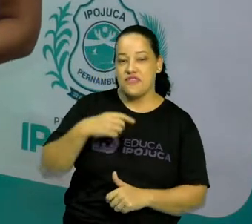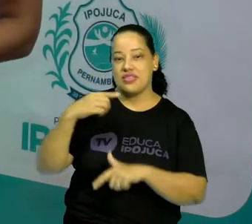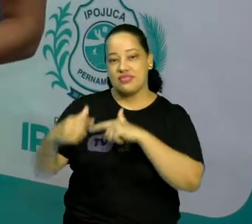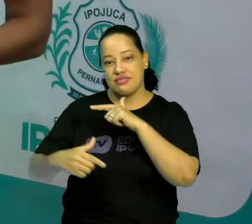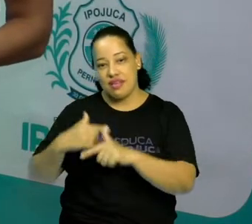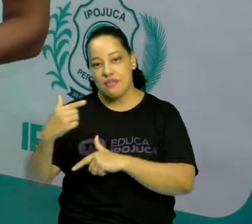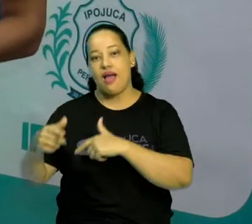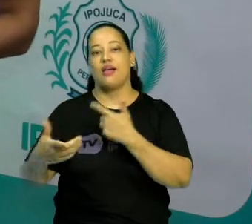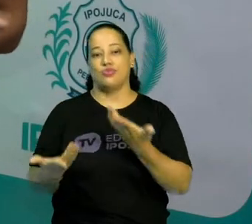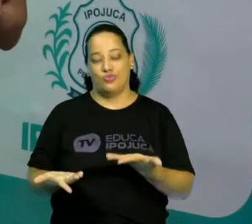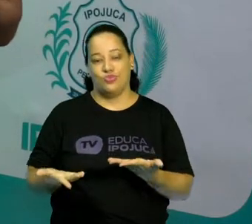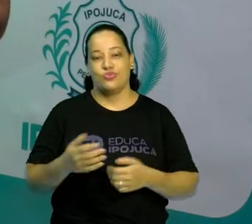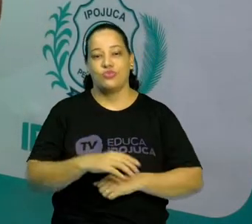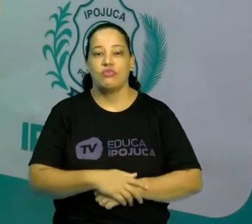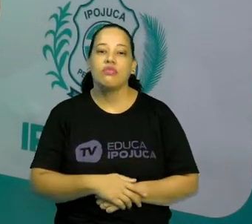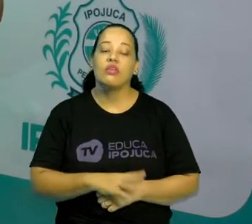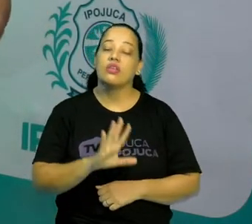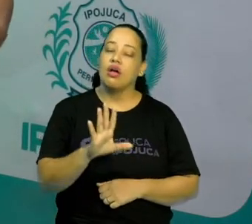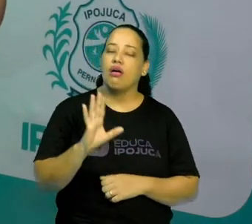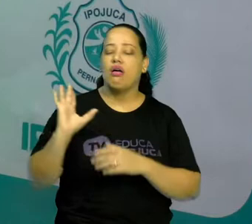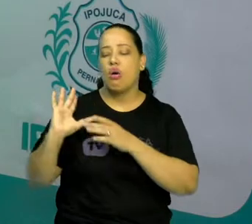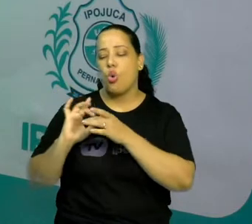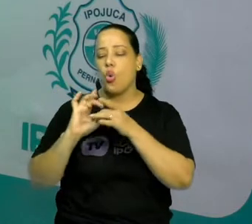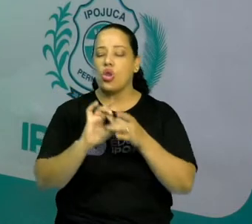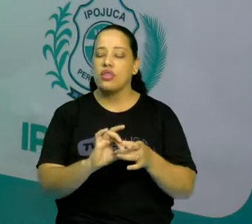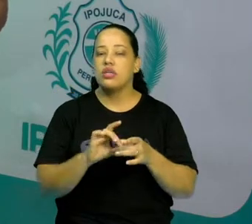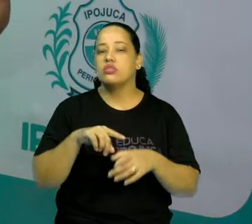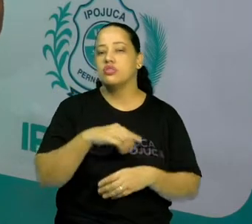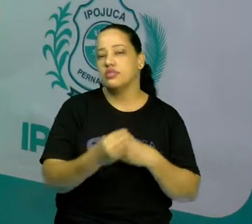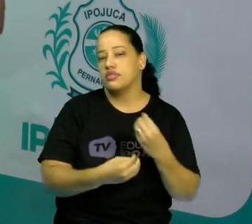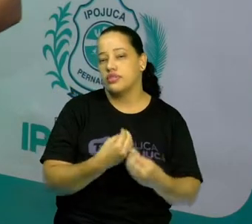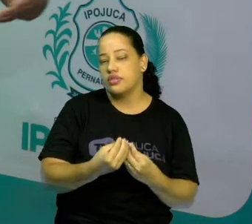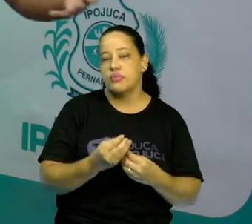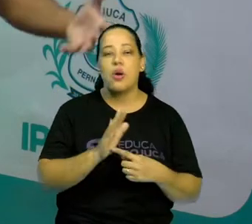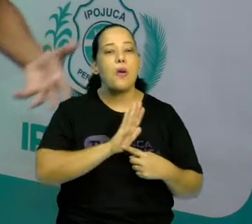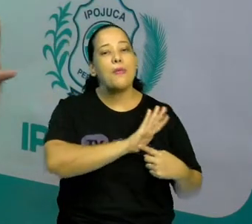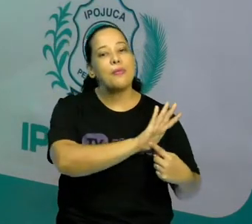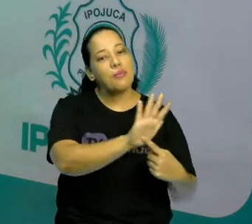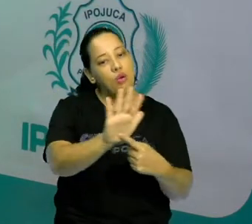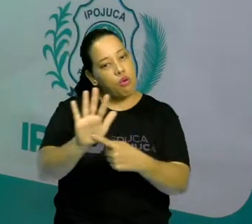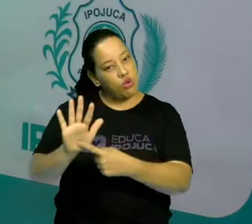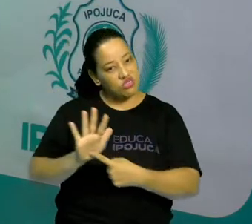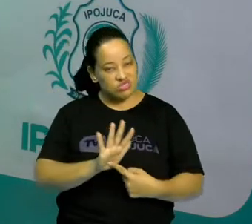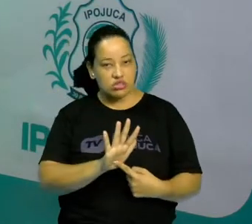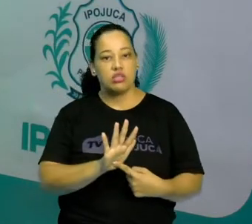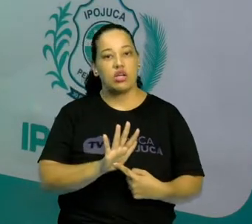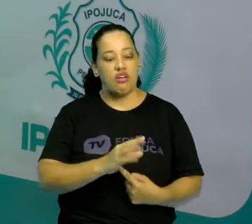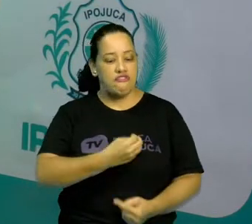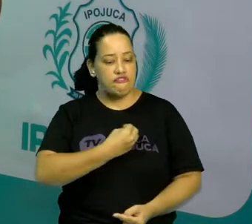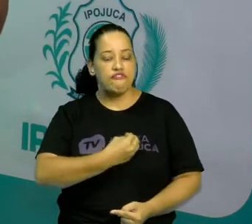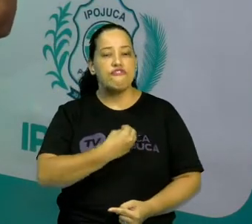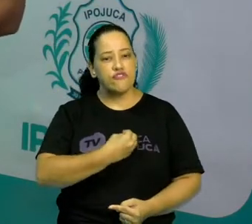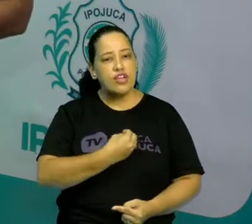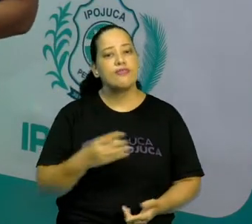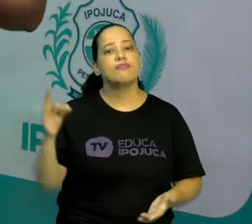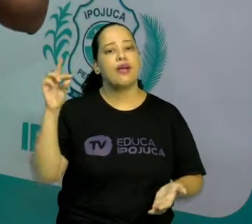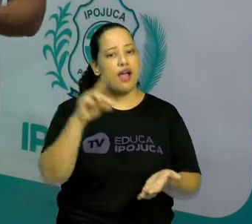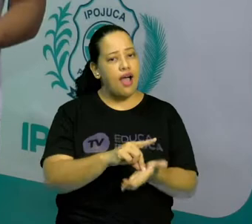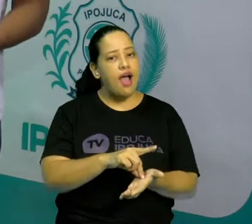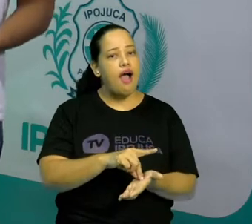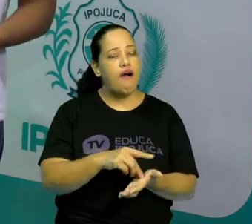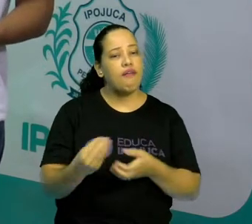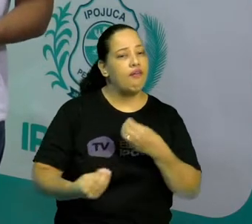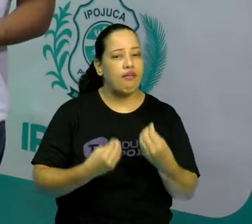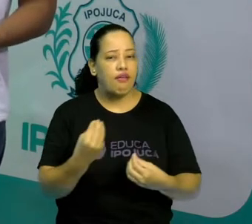Em que contexto é isso? O jogo vai nos mostrar a realidade em que a gente vive, por meio do jogo, que a gente pode